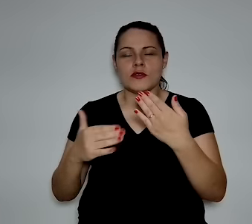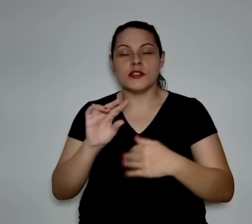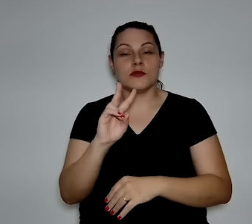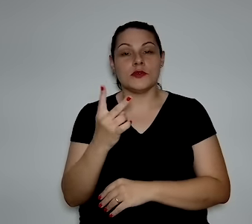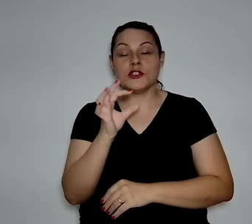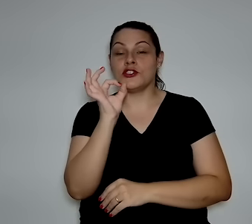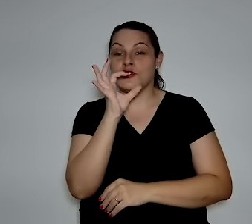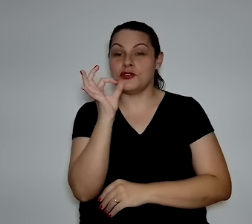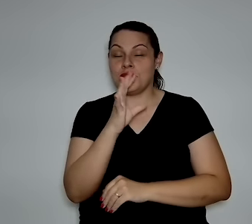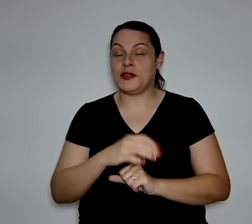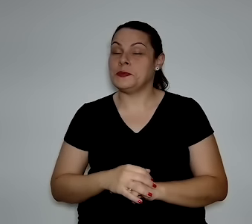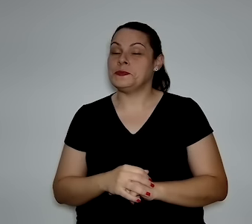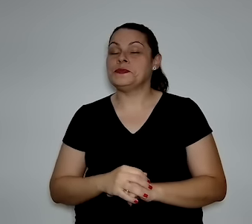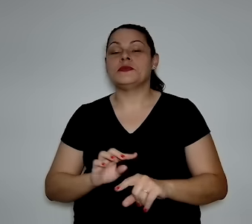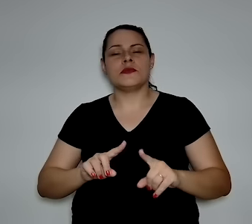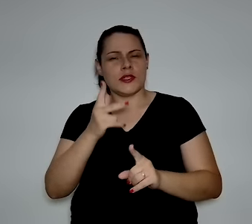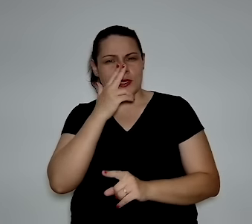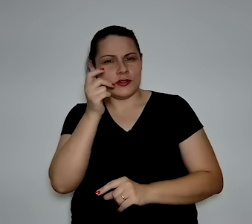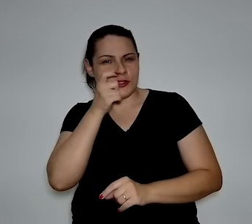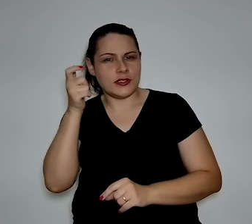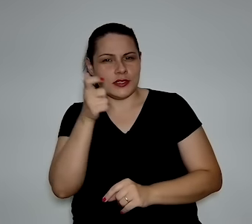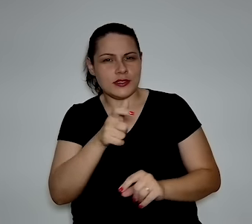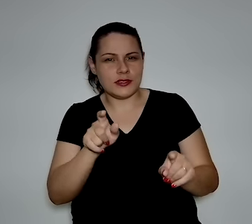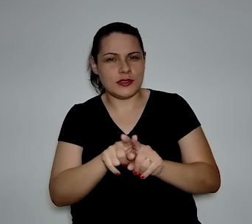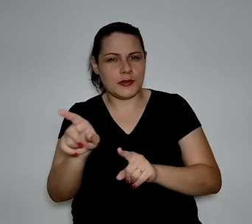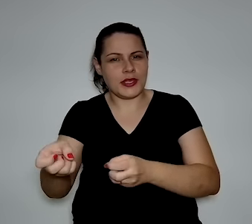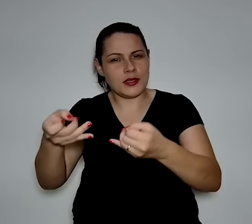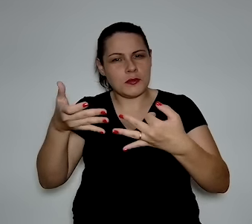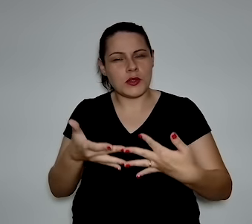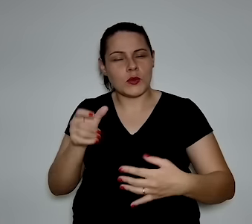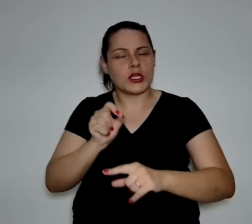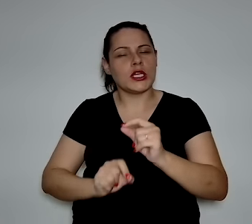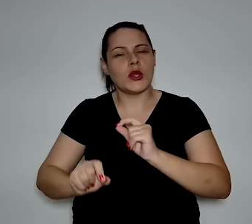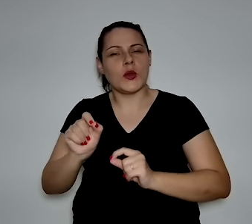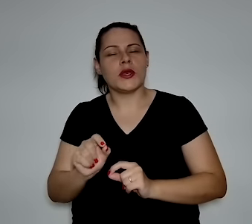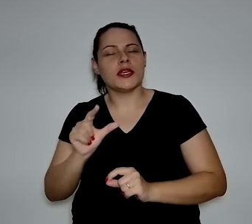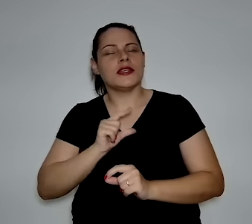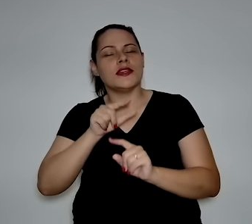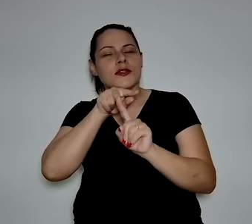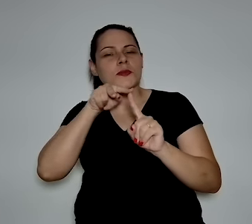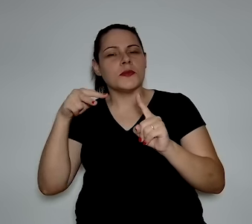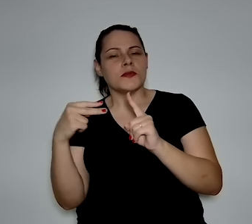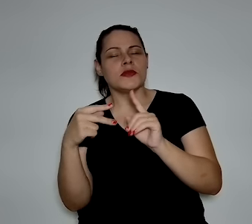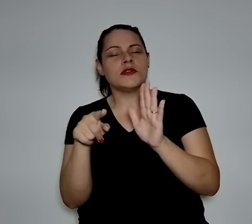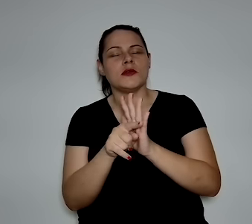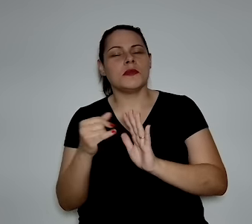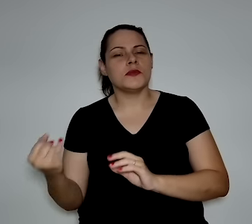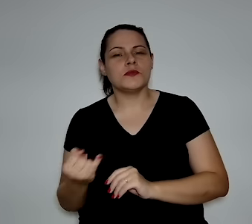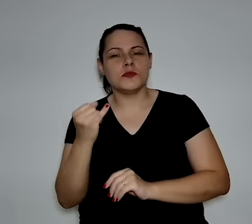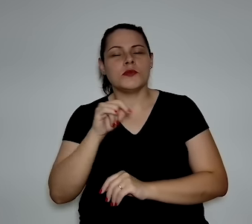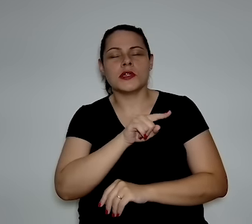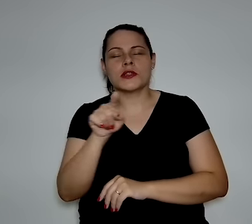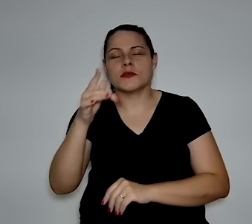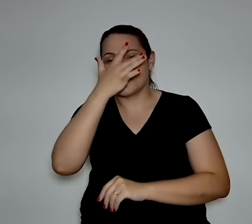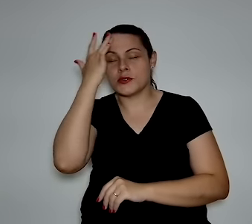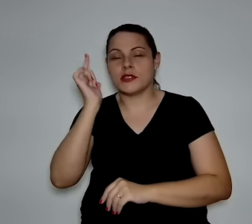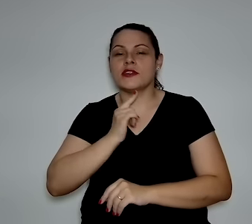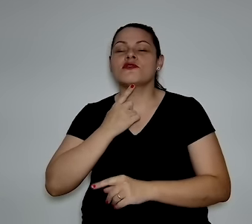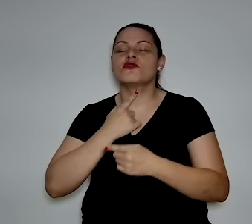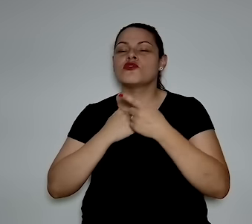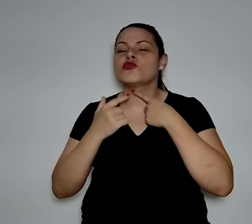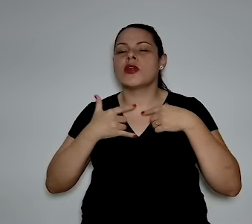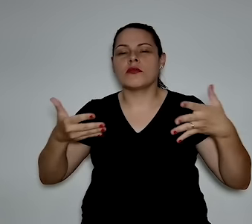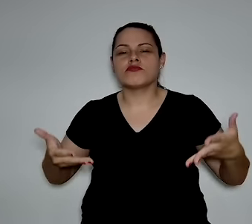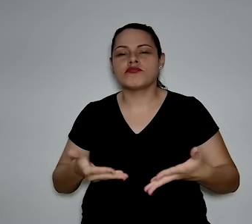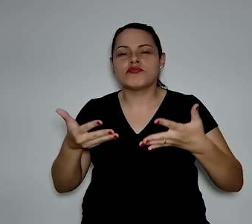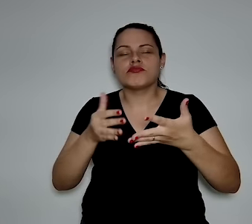de hidrogênio verde. Mas uma coisa que achei interessante ela falar é que um dos aspectos que eles olham